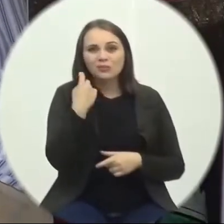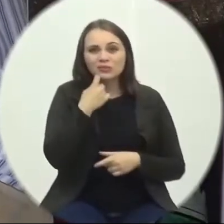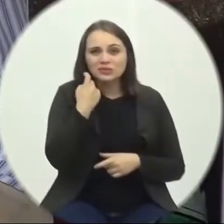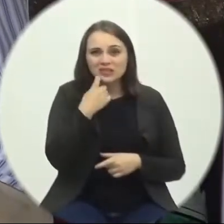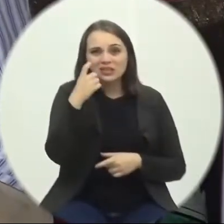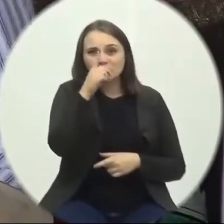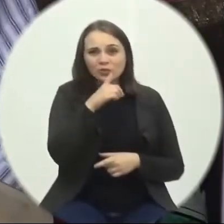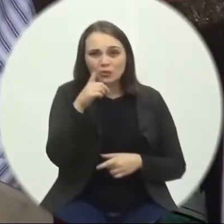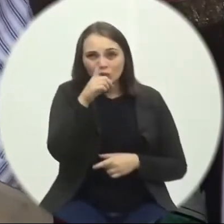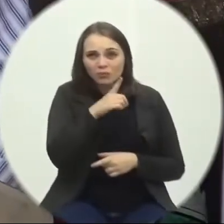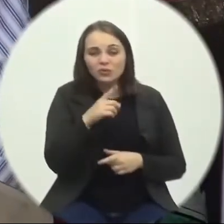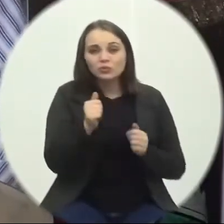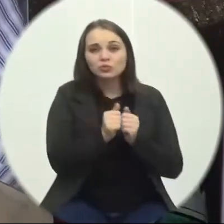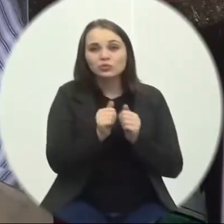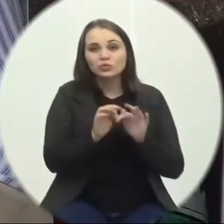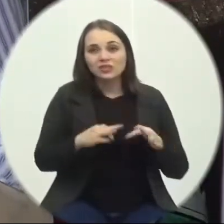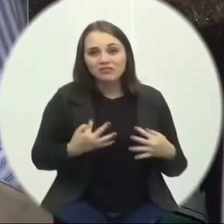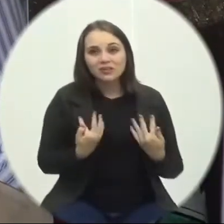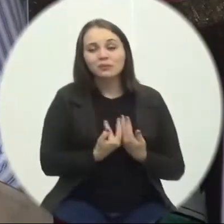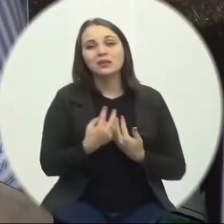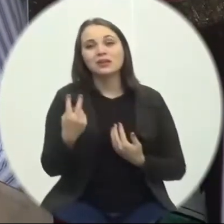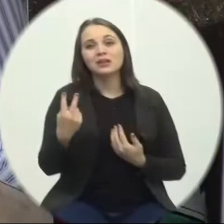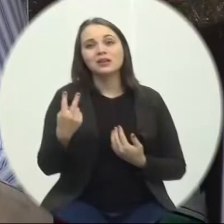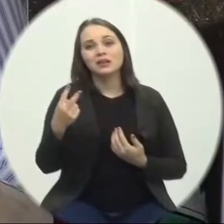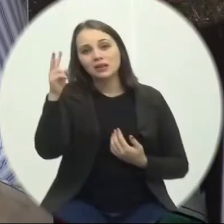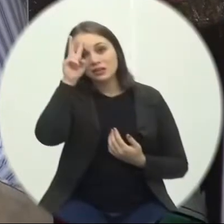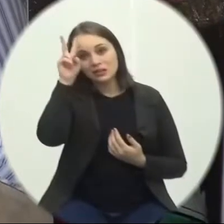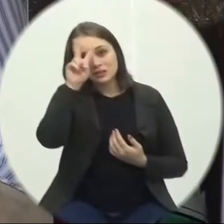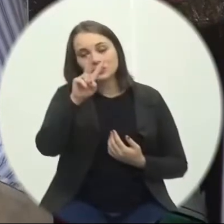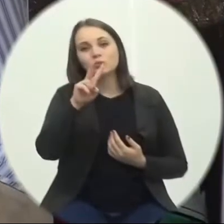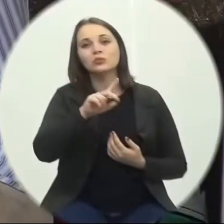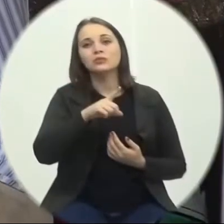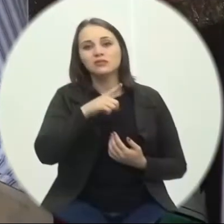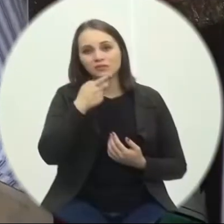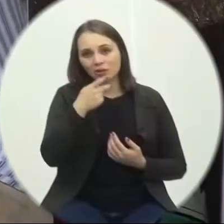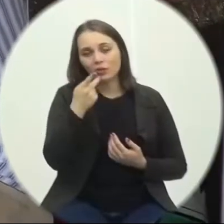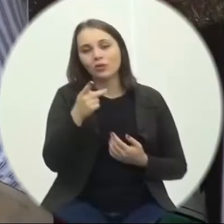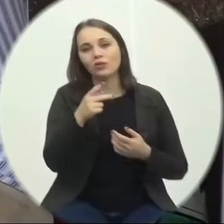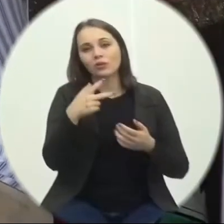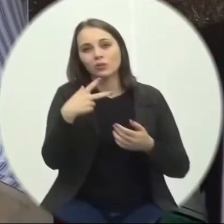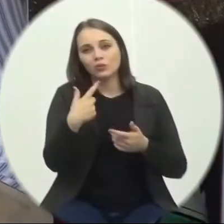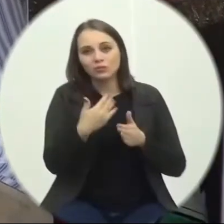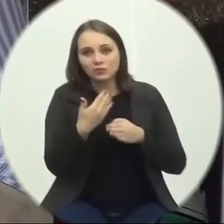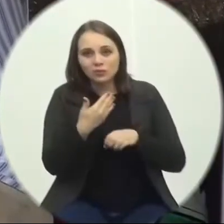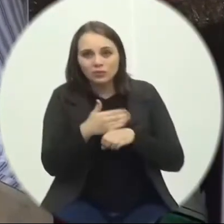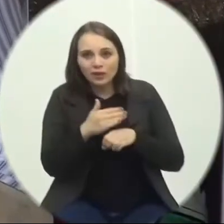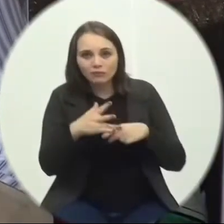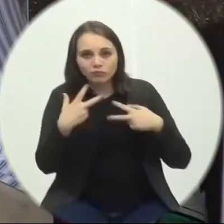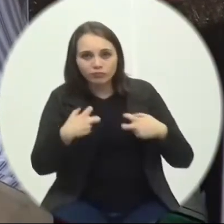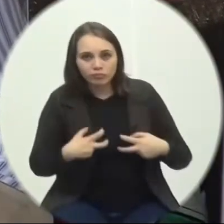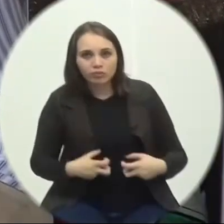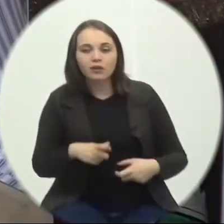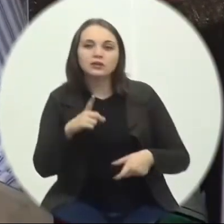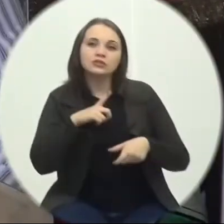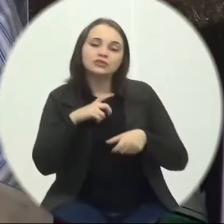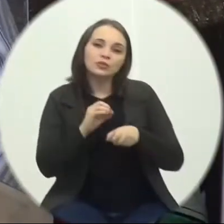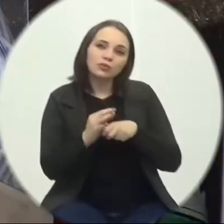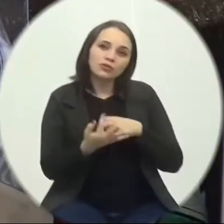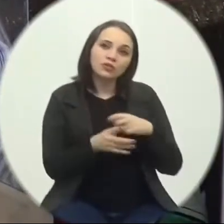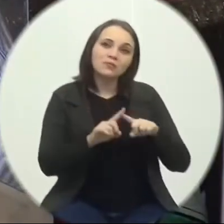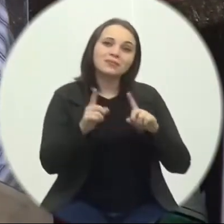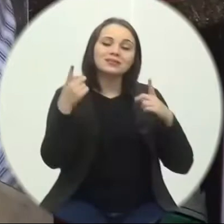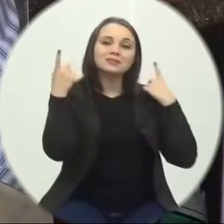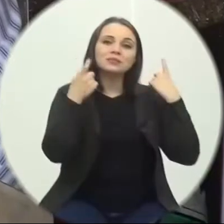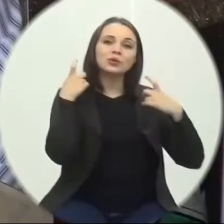domingo Ter passado Com a sua família E na segunda-feira Positivou Mas a preocupação Mesmo Presidente